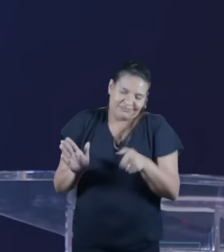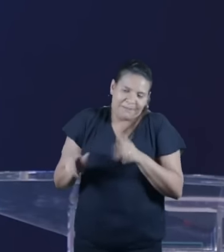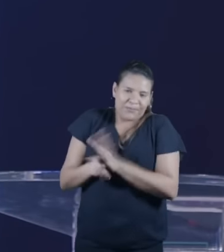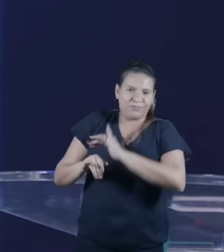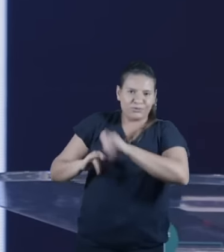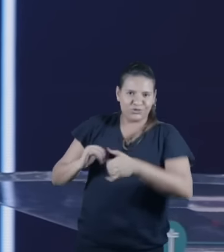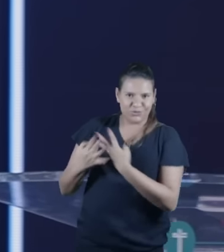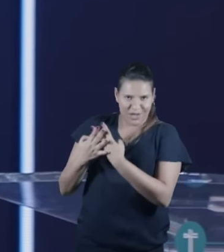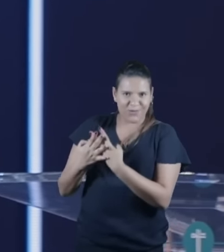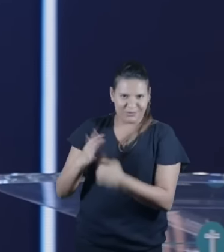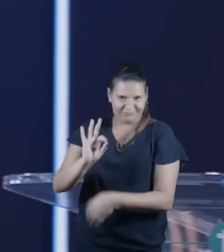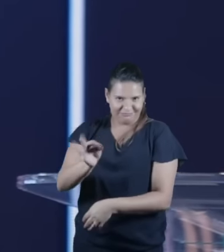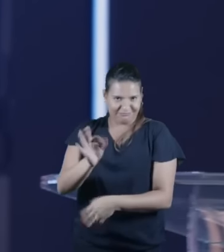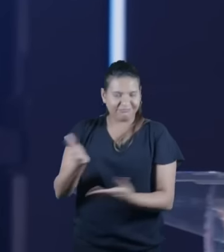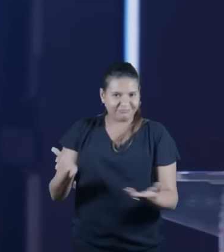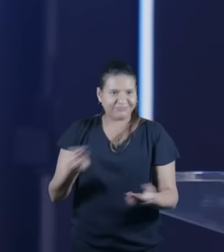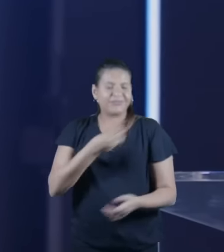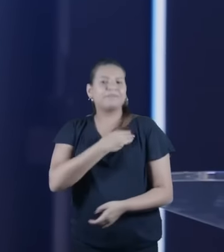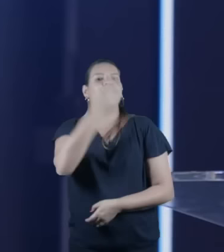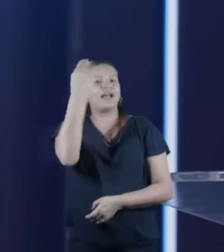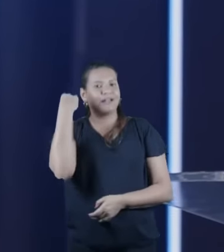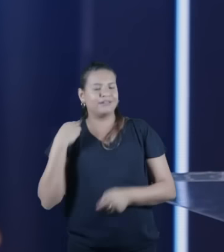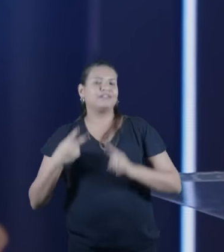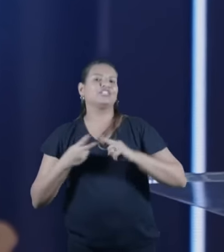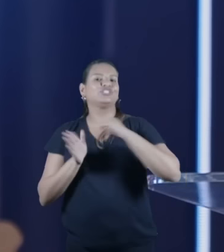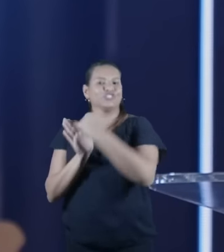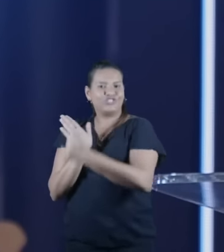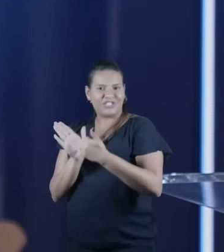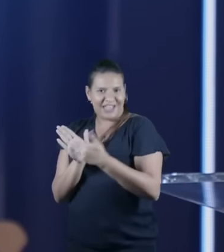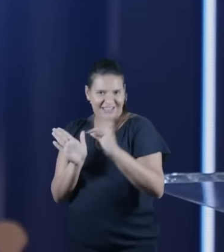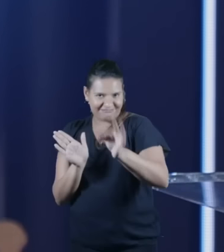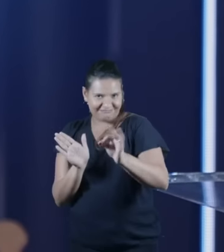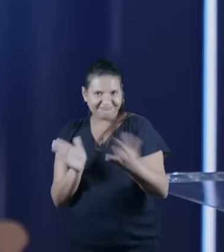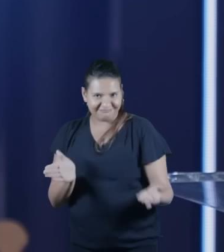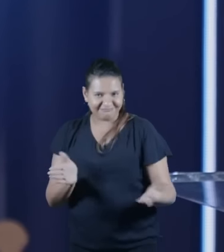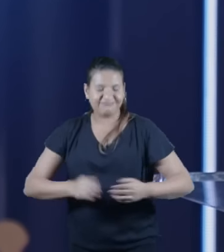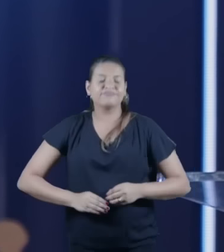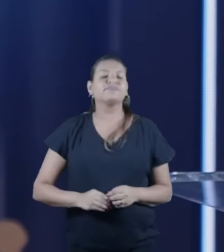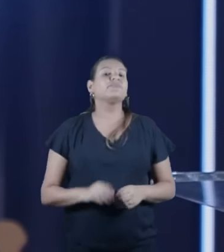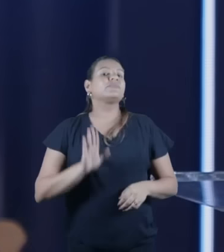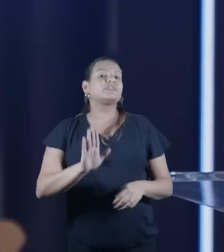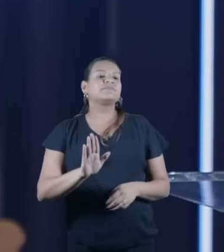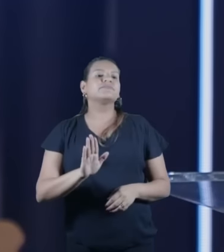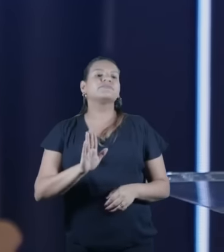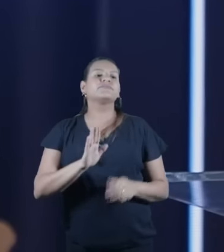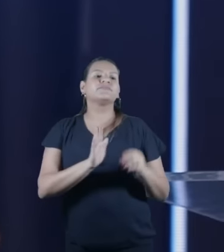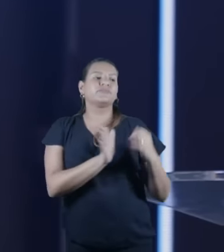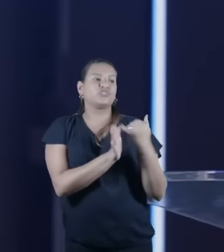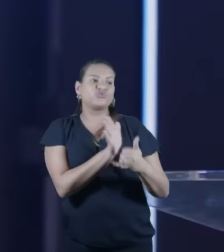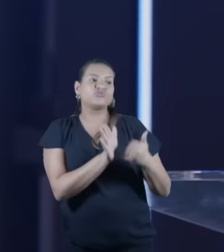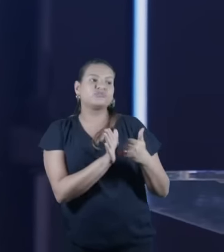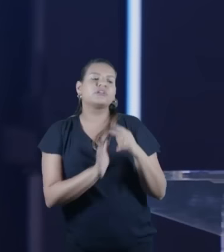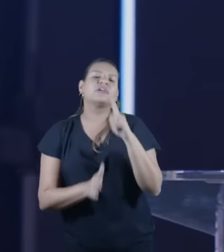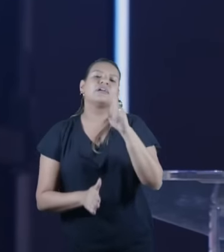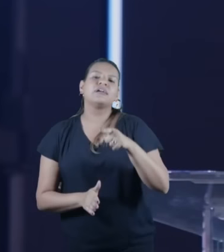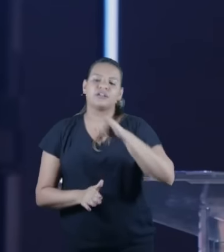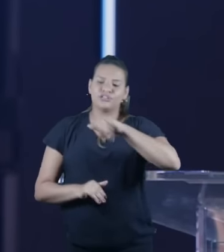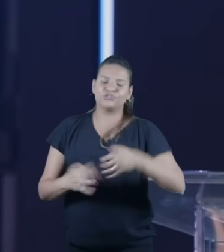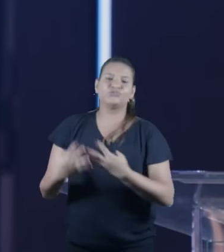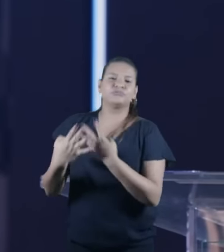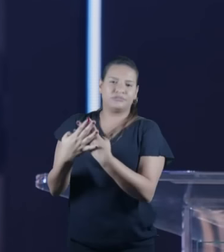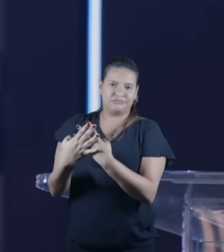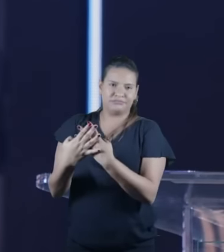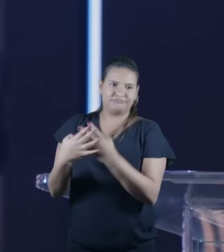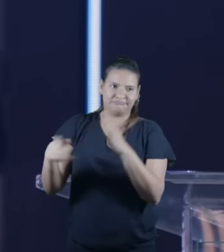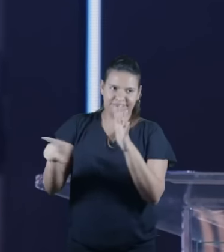mim. Maria e? Muito bem. E José era judeu da tribo de? Judá. Muito